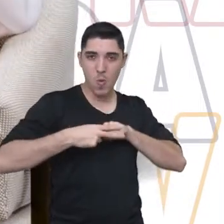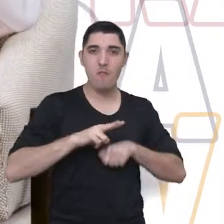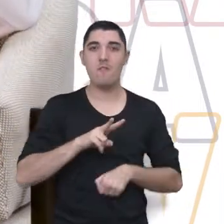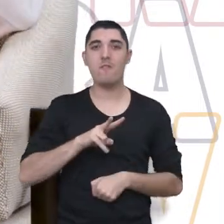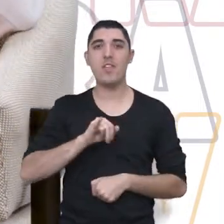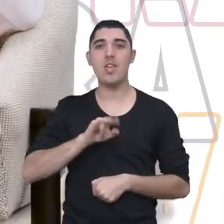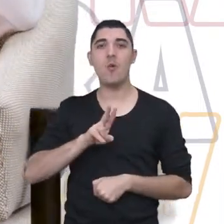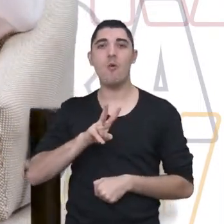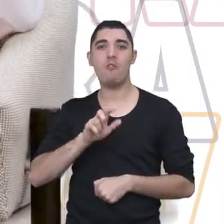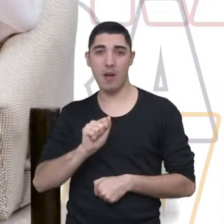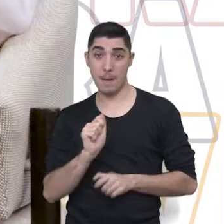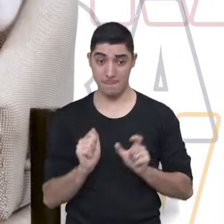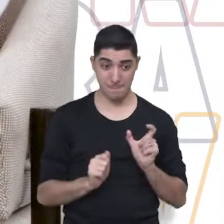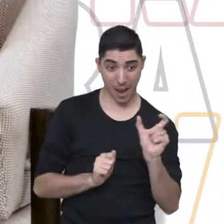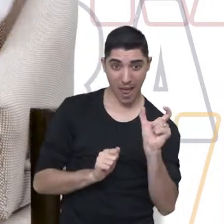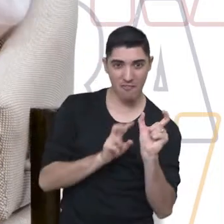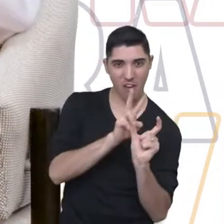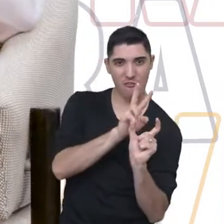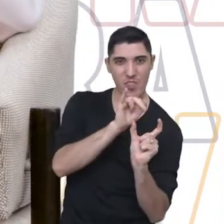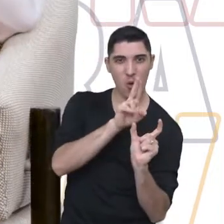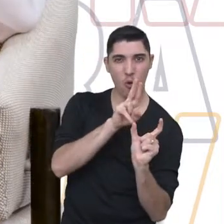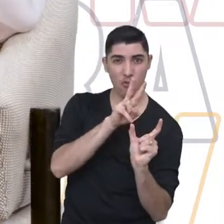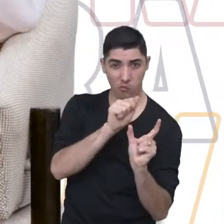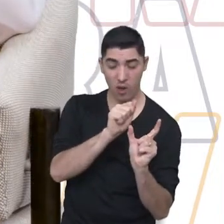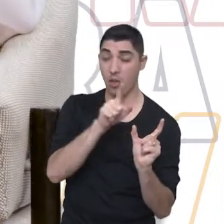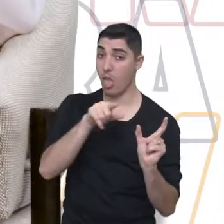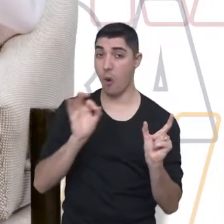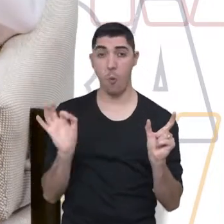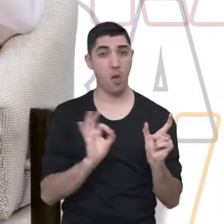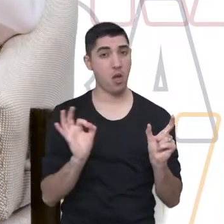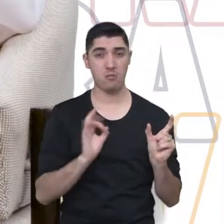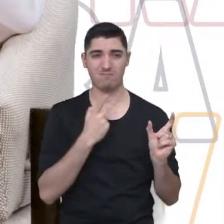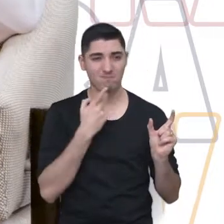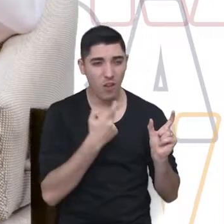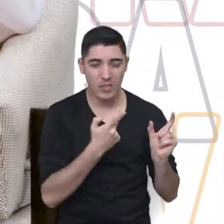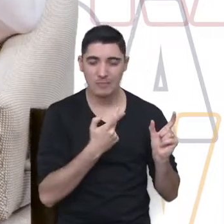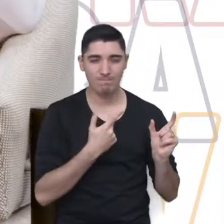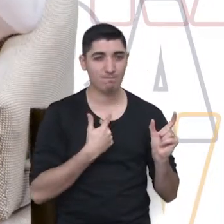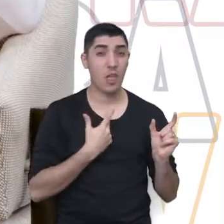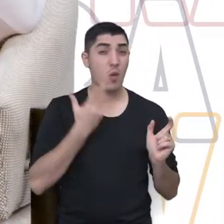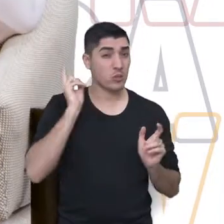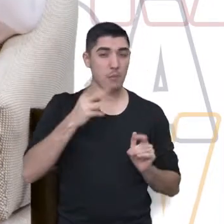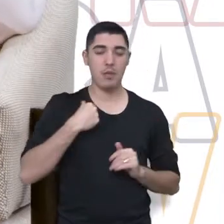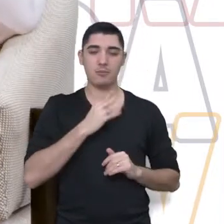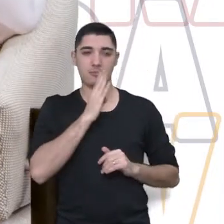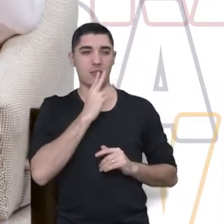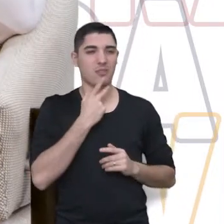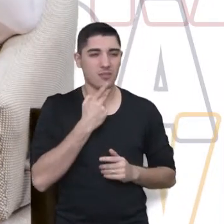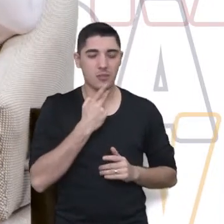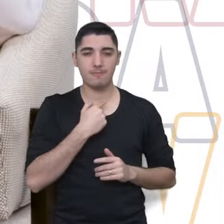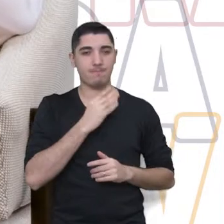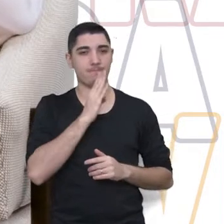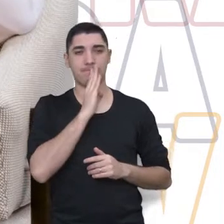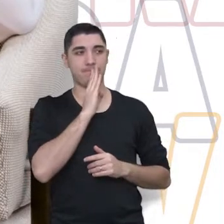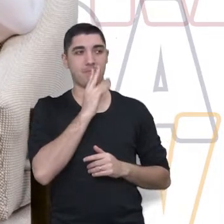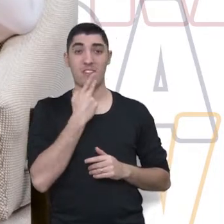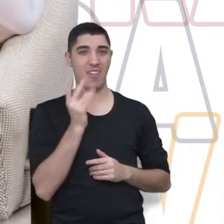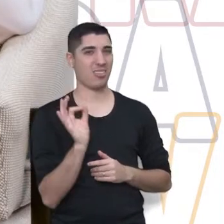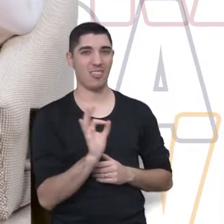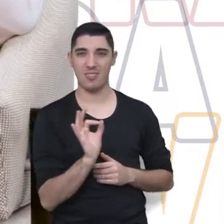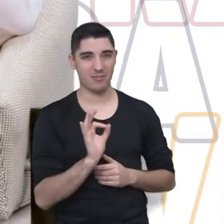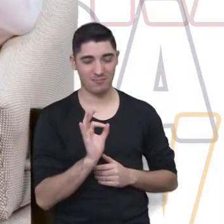falar a palavra viúva a primeira vez é horrível, né? Eu menti muitas e muitas vezes. Eu não queria